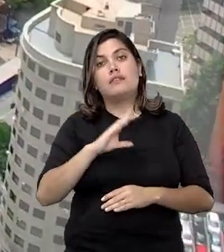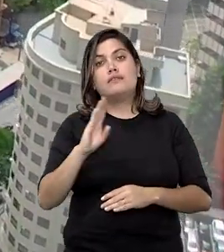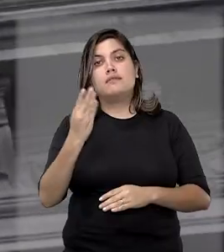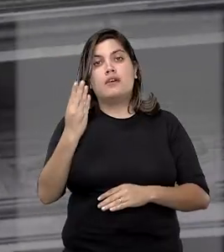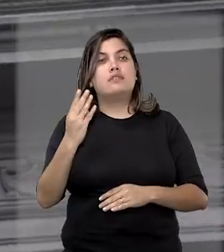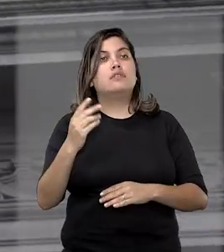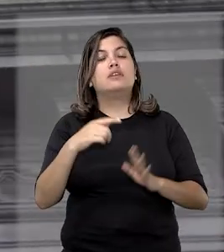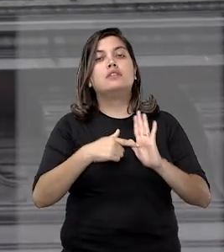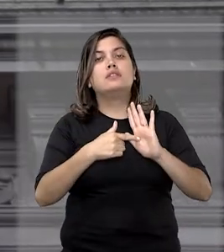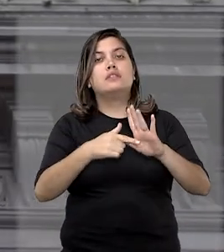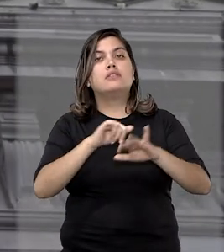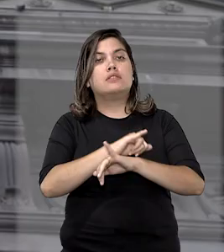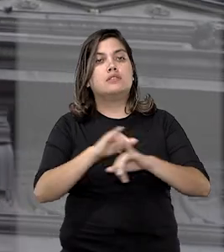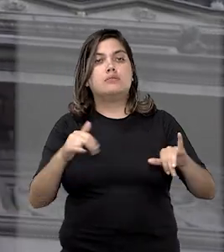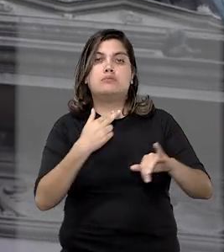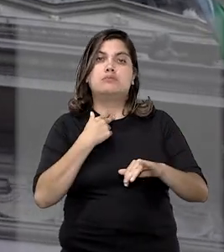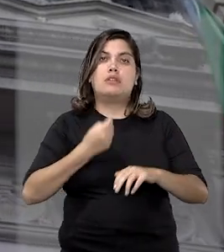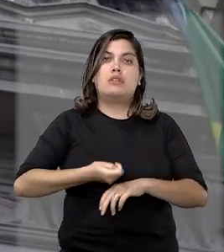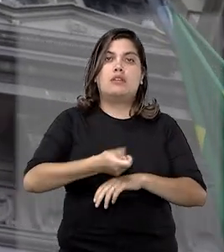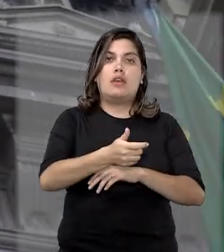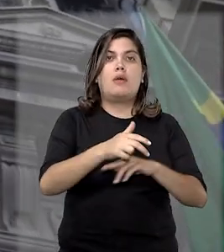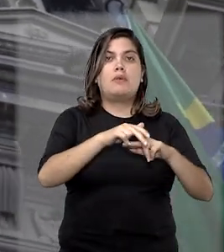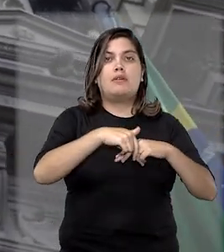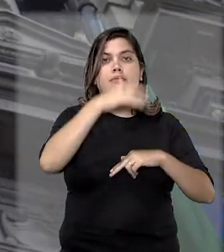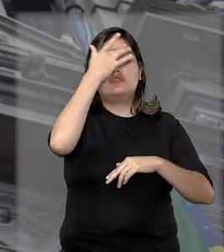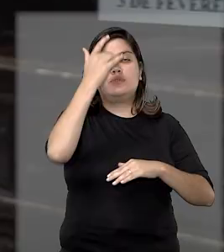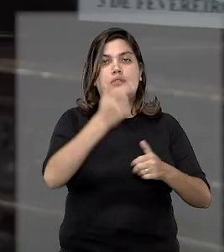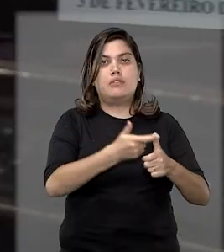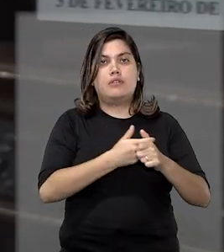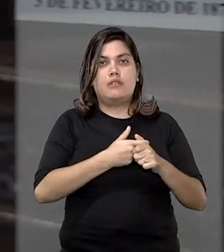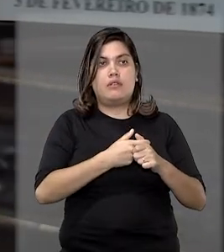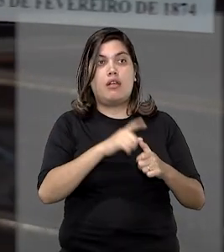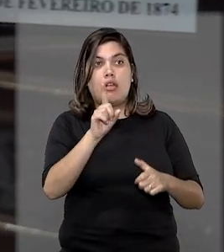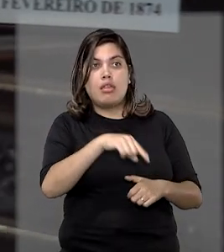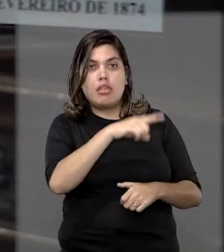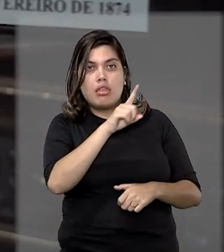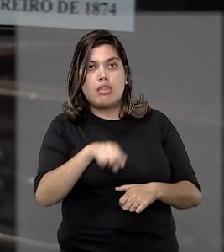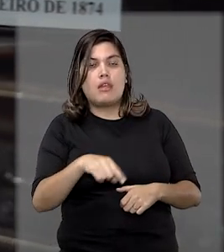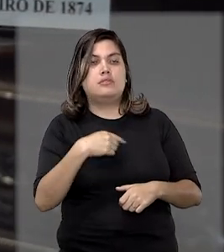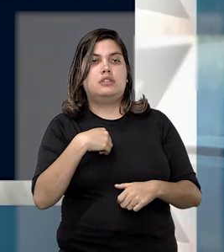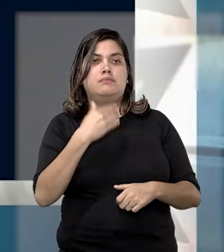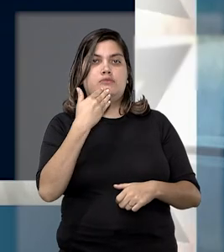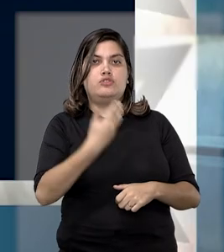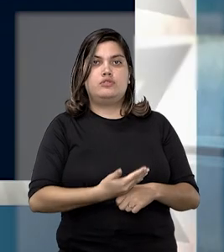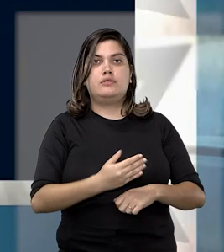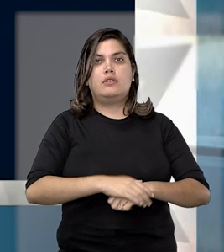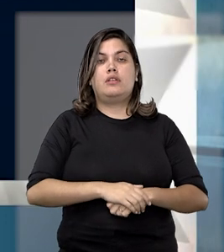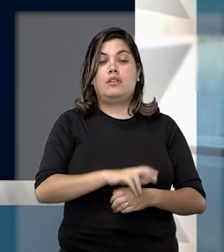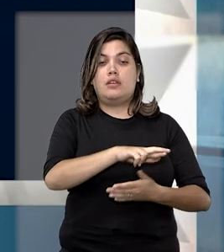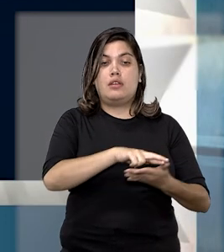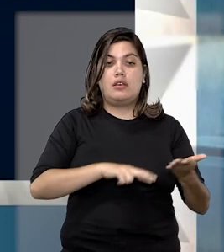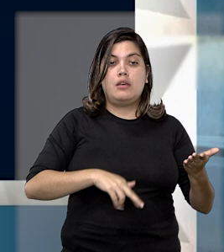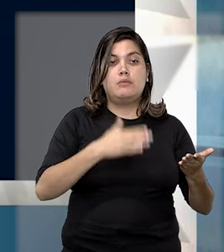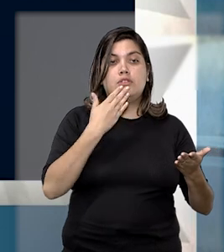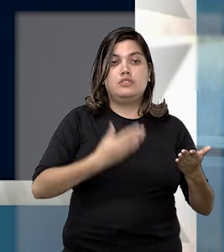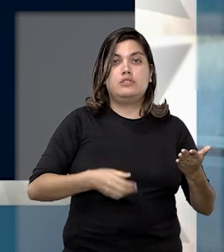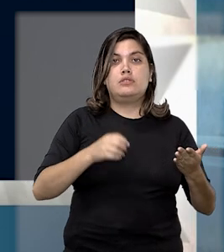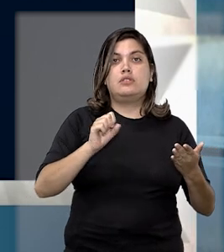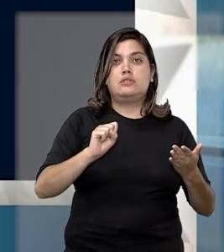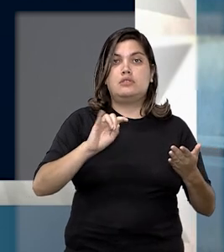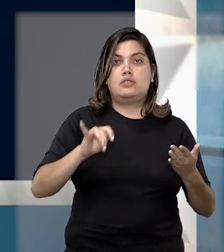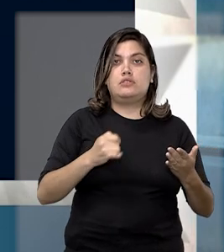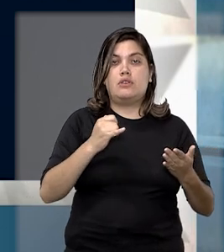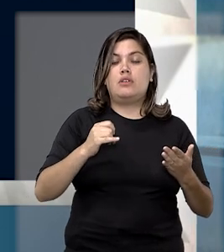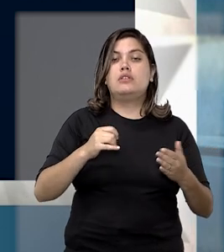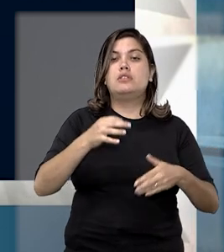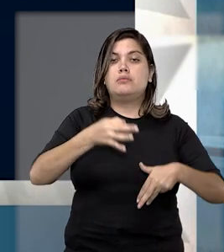declarou a ineficácia das doações em relação ao credor, em vez da anulação pleiteada. A relatora dos recursos no STJ,